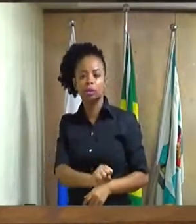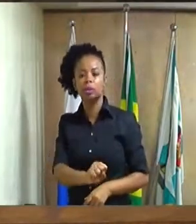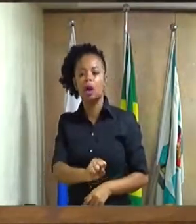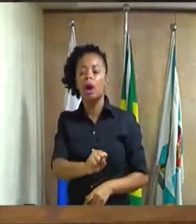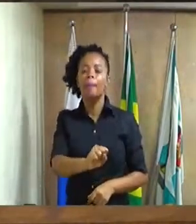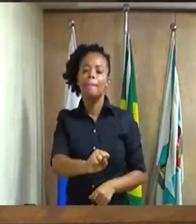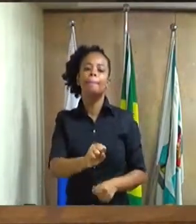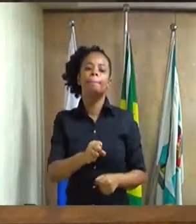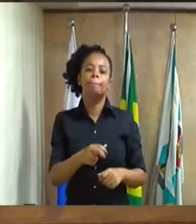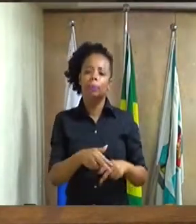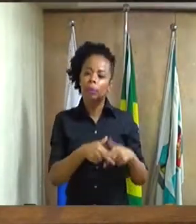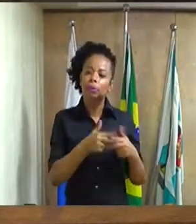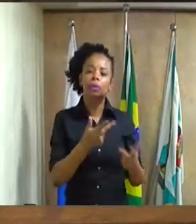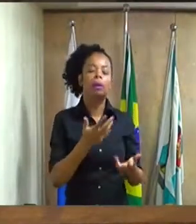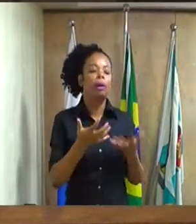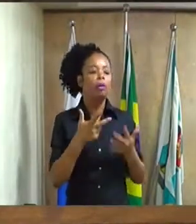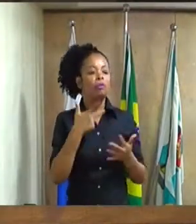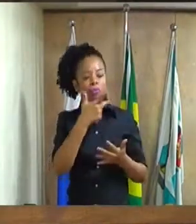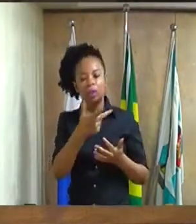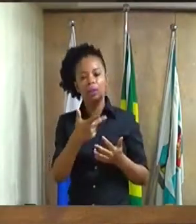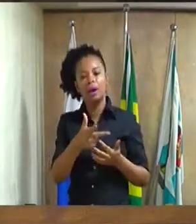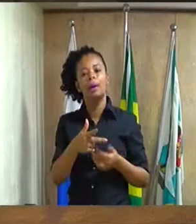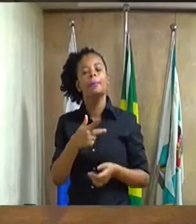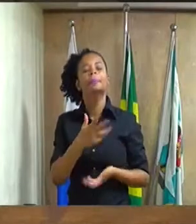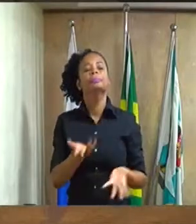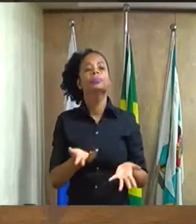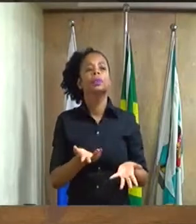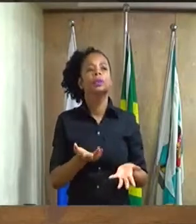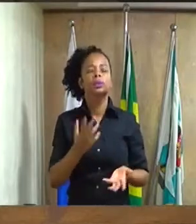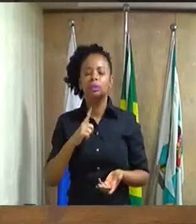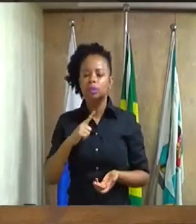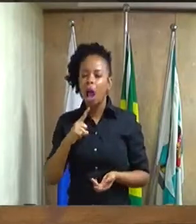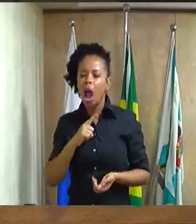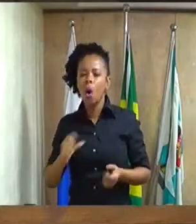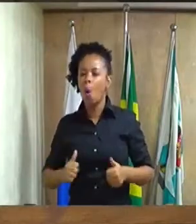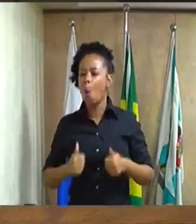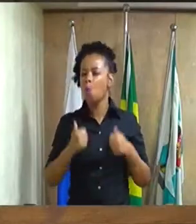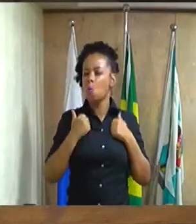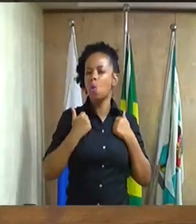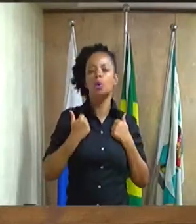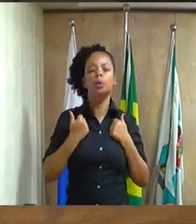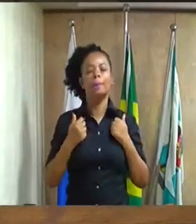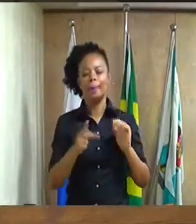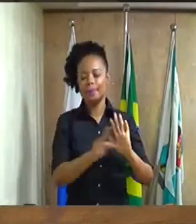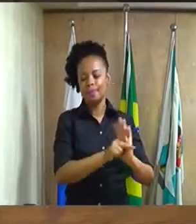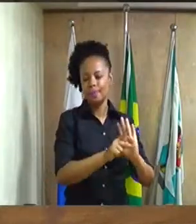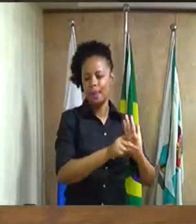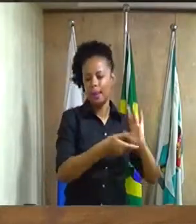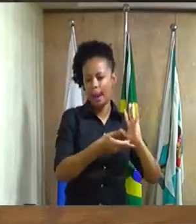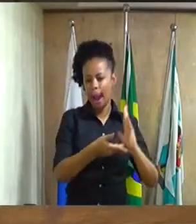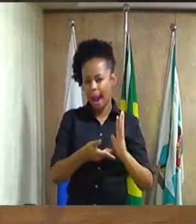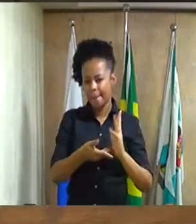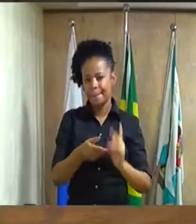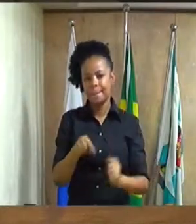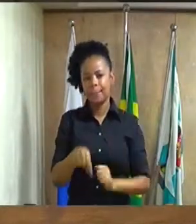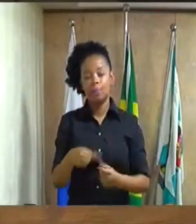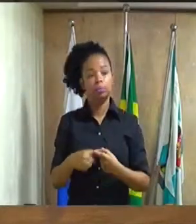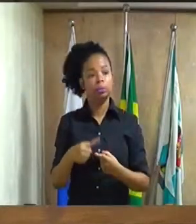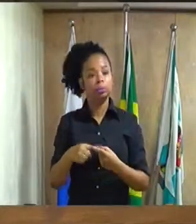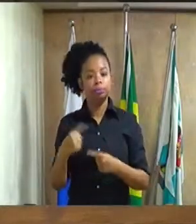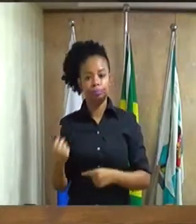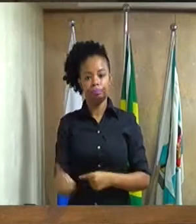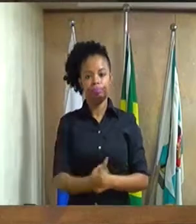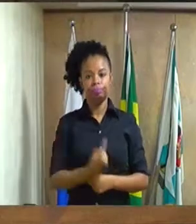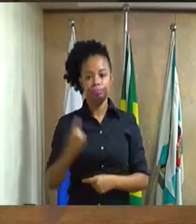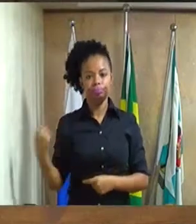presidente Sanduleles, que eu tenho orgulho de fazer parte dessa Casa Legislativa, vereador Wendel, para a gente, dessa forma,